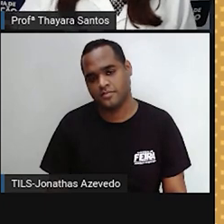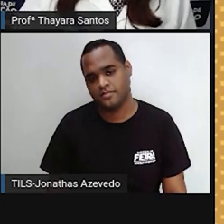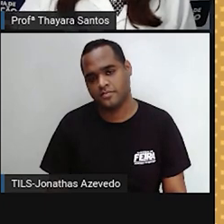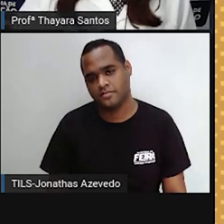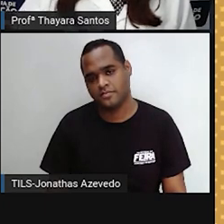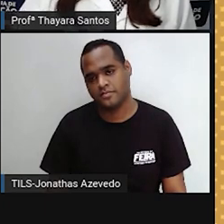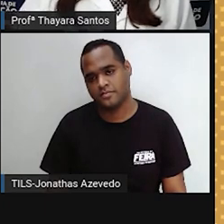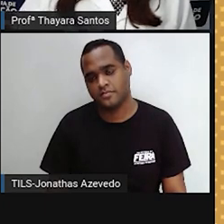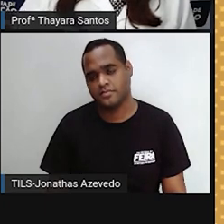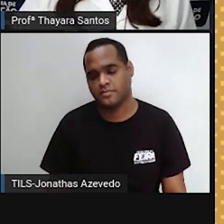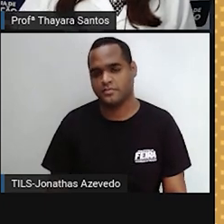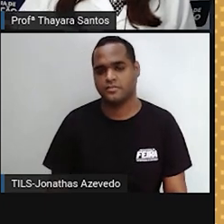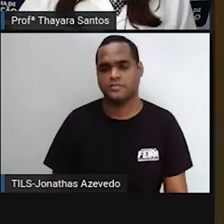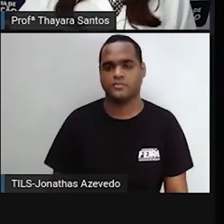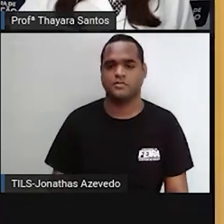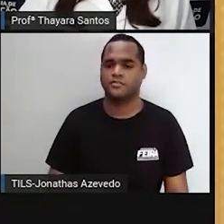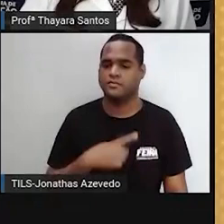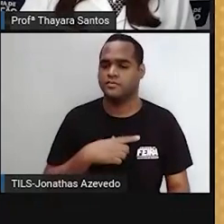Vamos para a próxima.